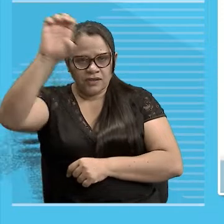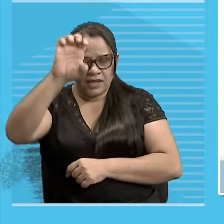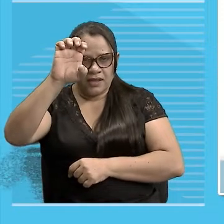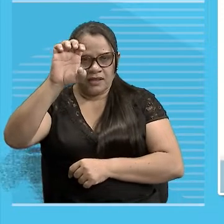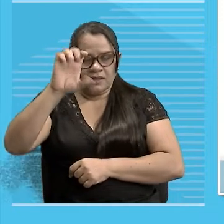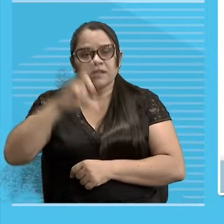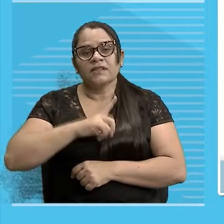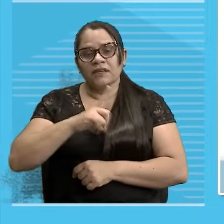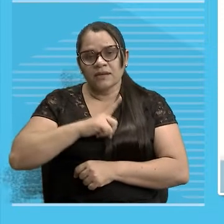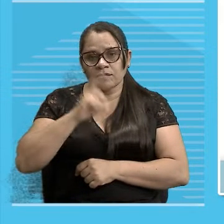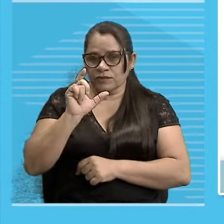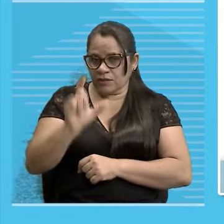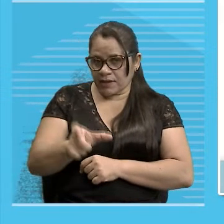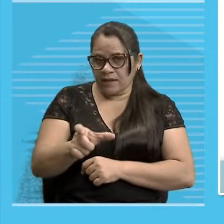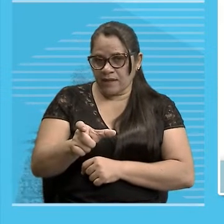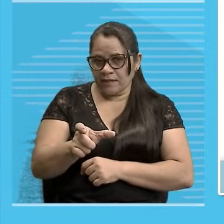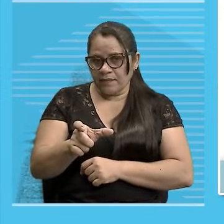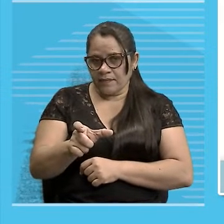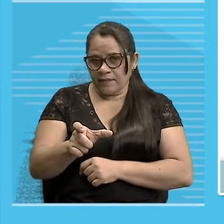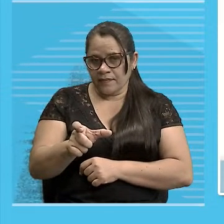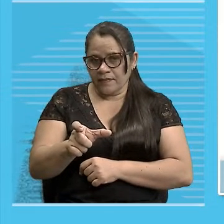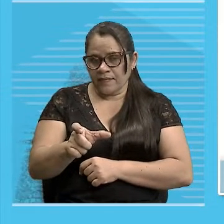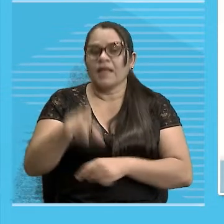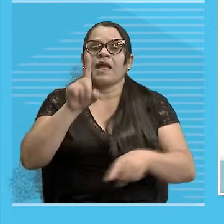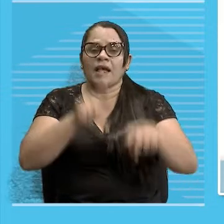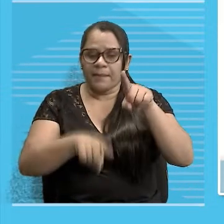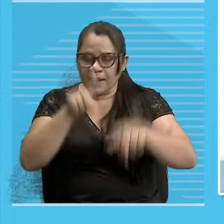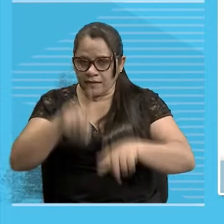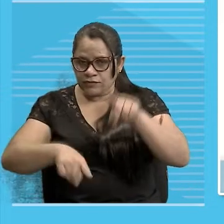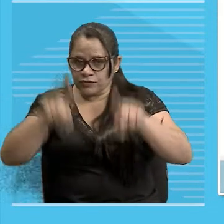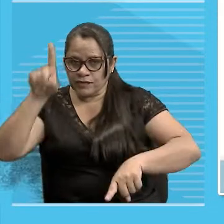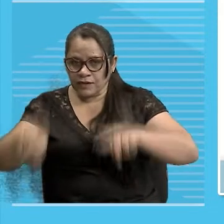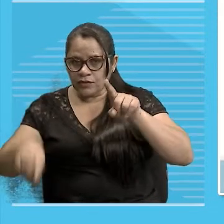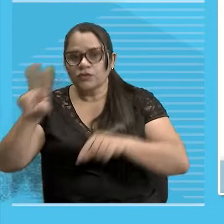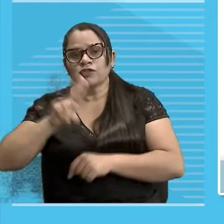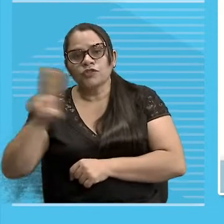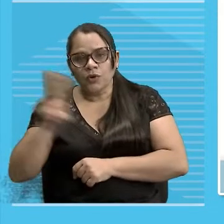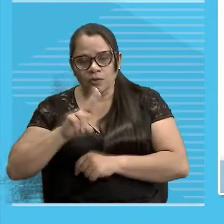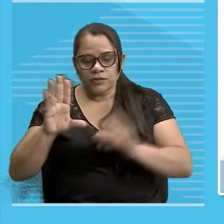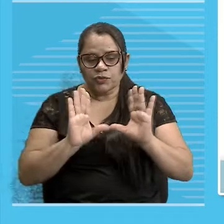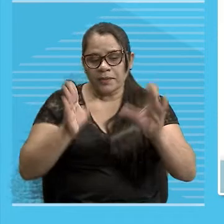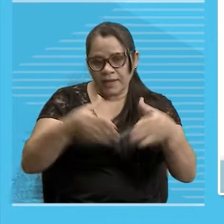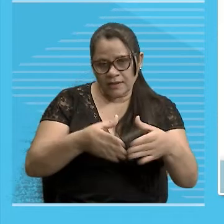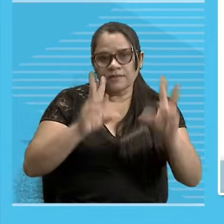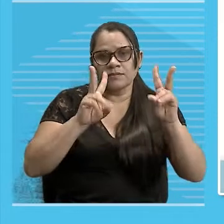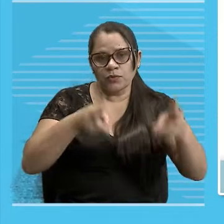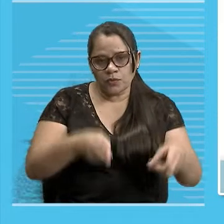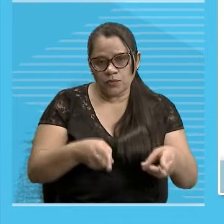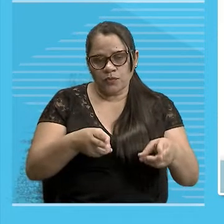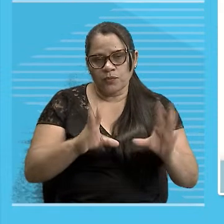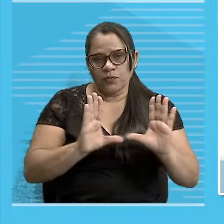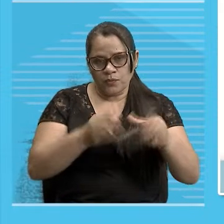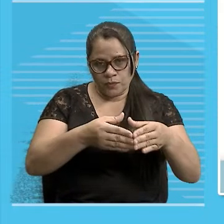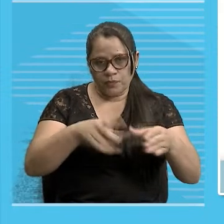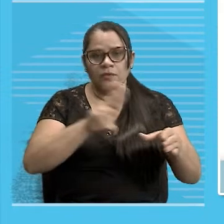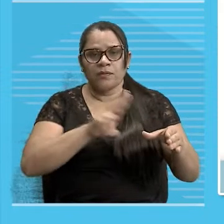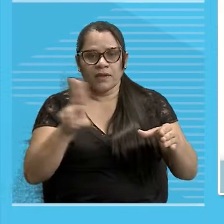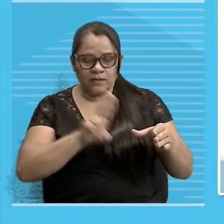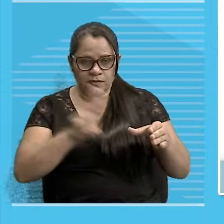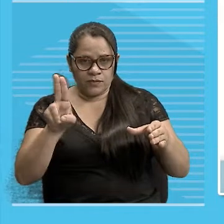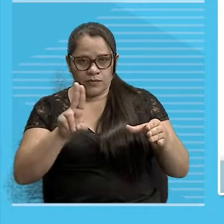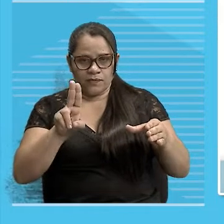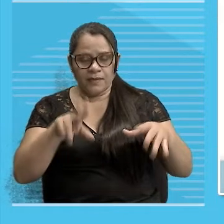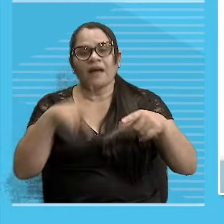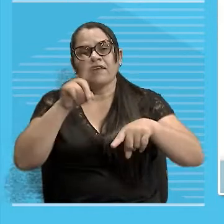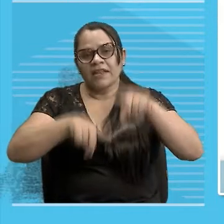Que é a variação do nome que a gente dá para as mesmas coisas Para os mesmos seres Então dentro da variação linguística regional Por exemplo